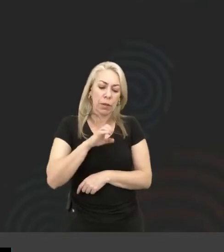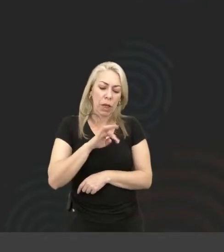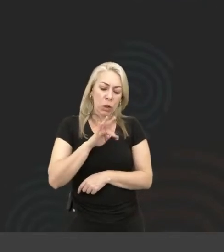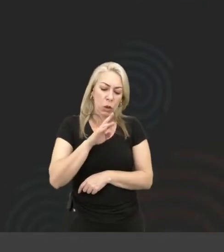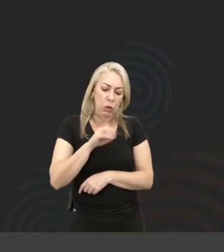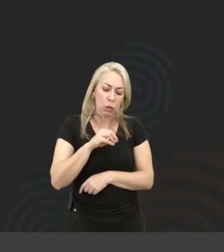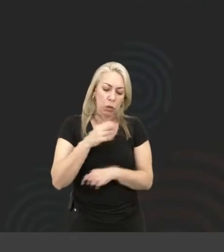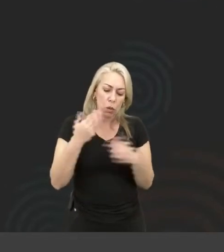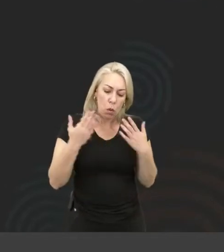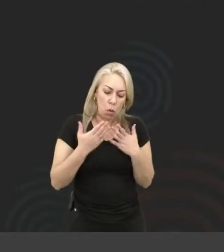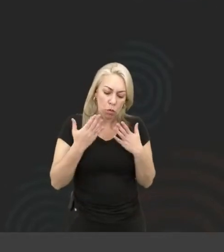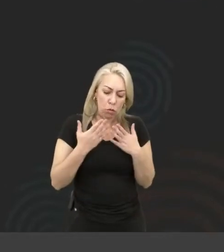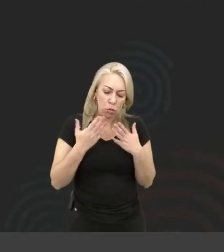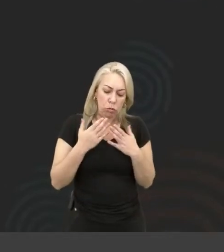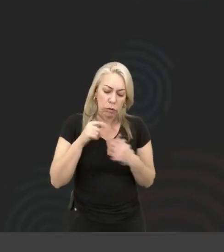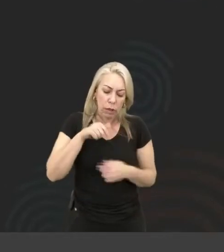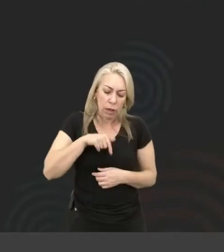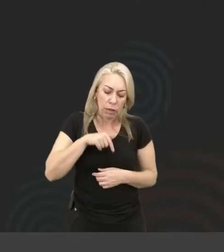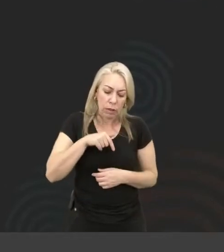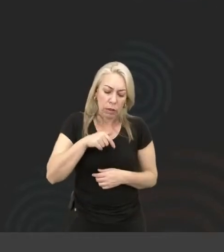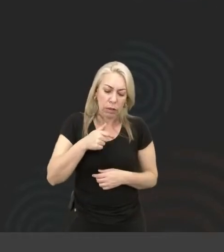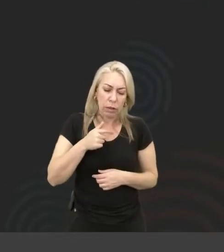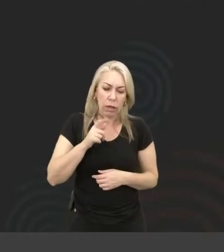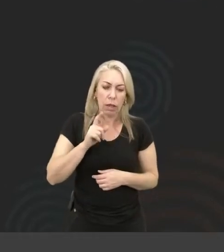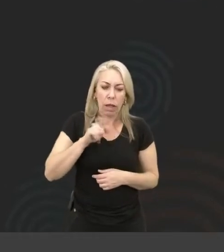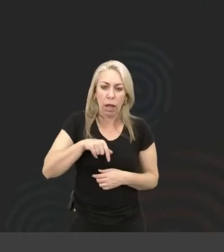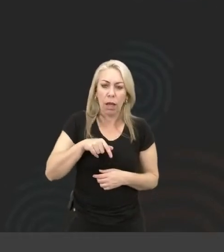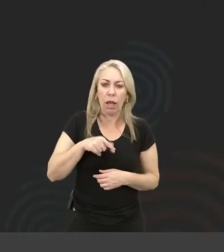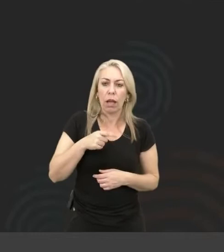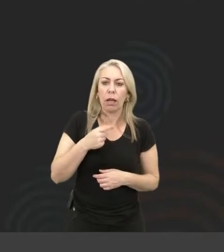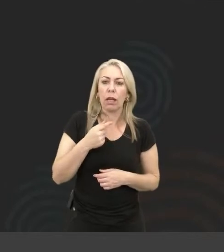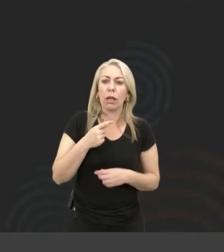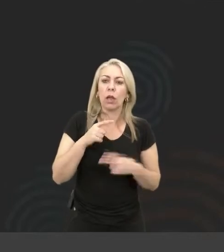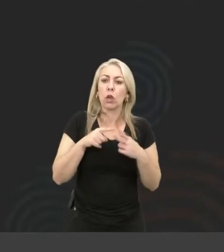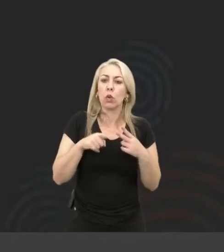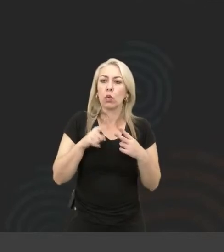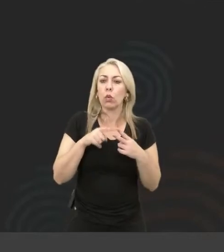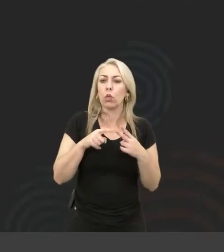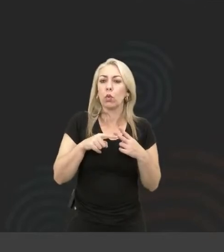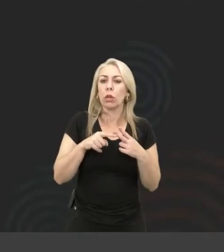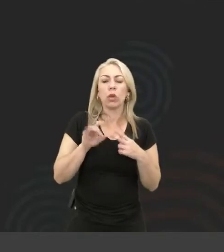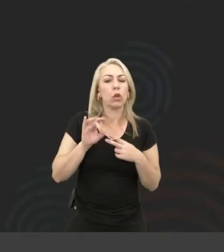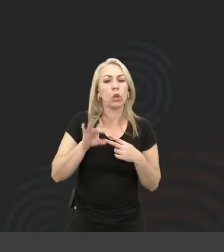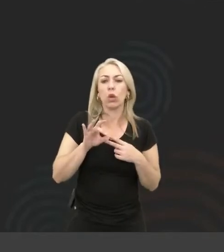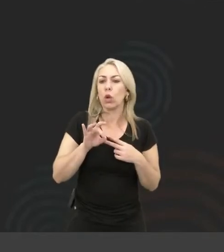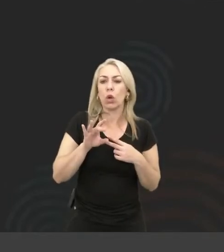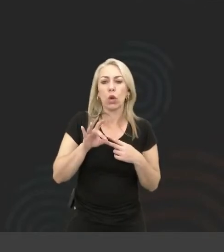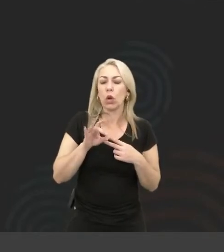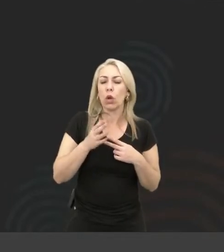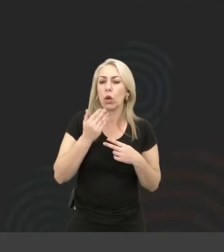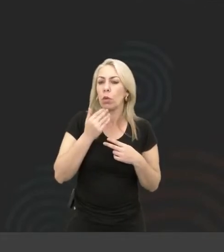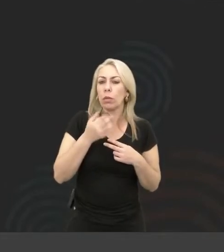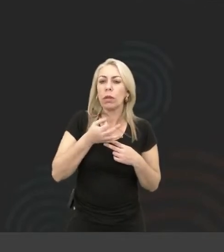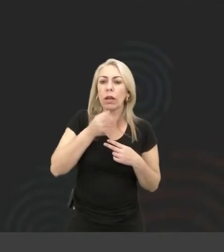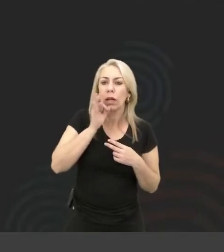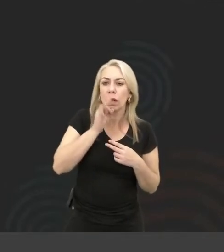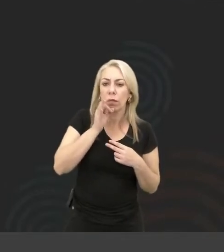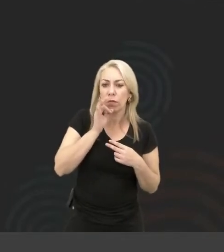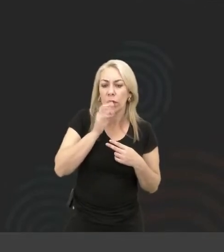hoje essa daqui vão ser as minhas duas únicas refeições, o café da manhã que a gente dava